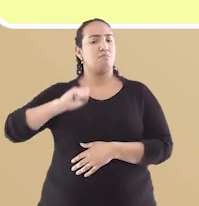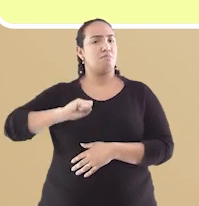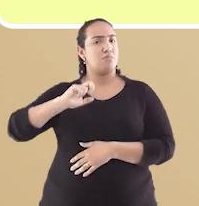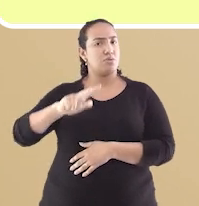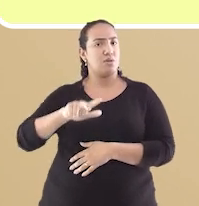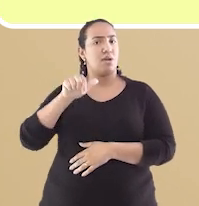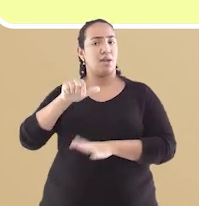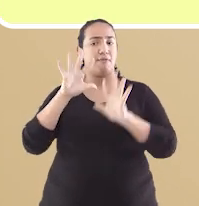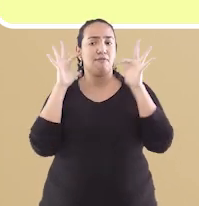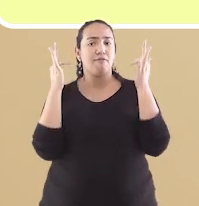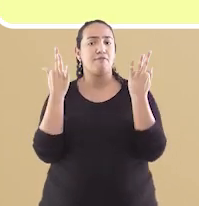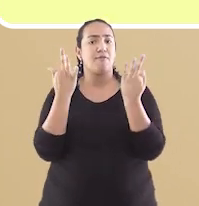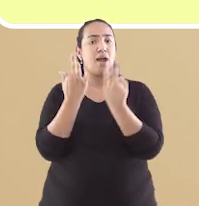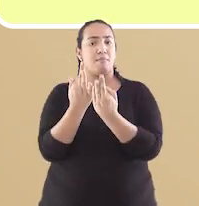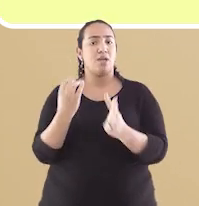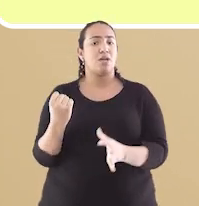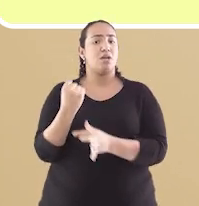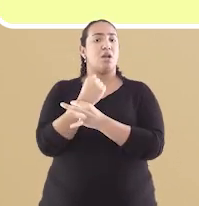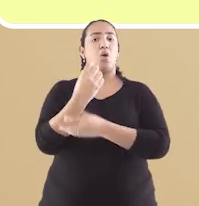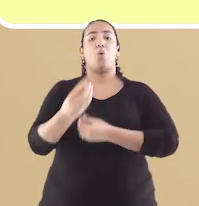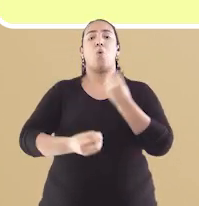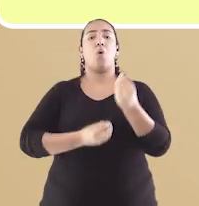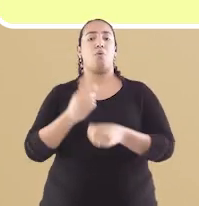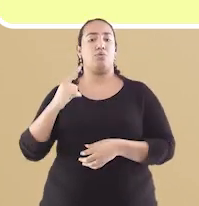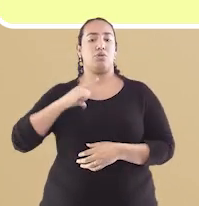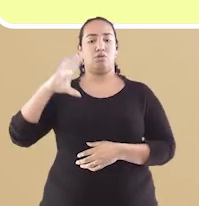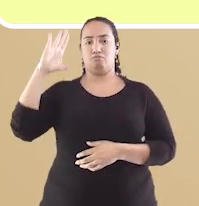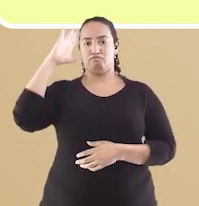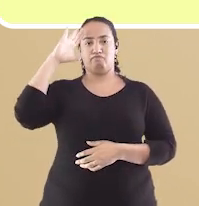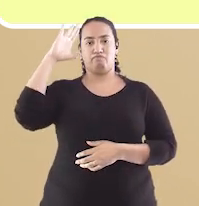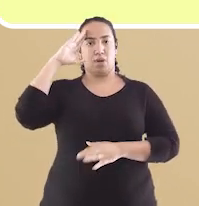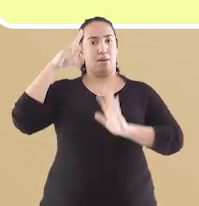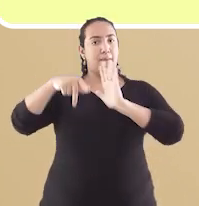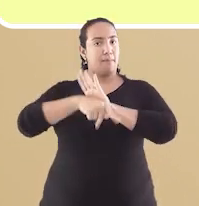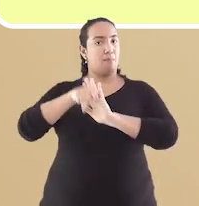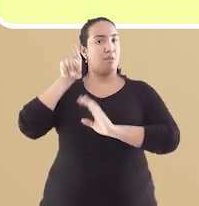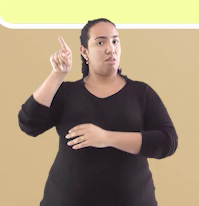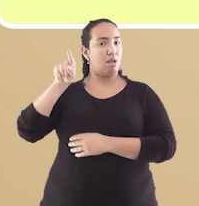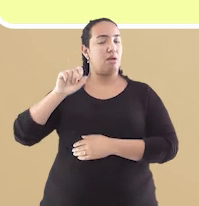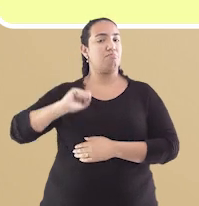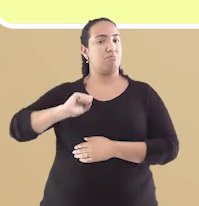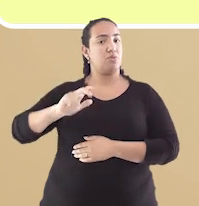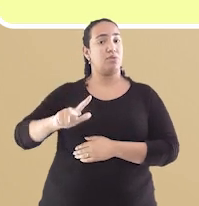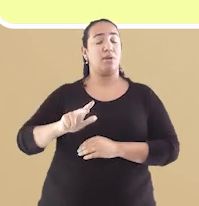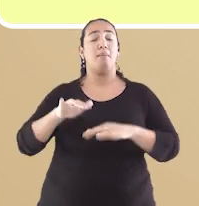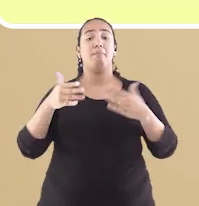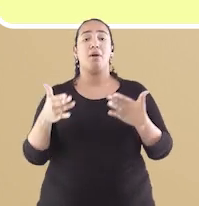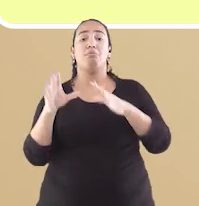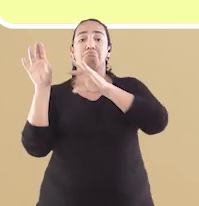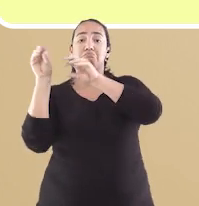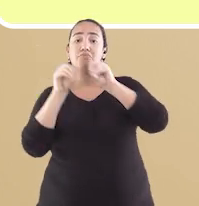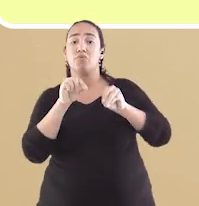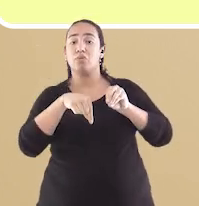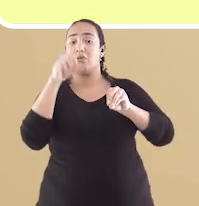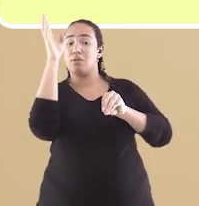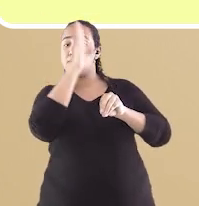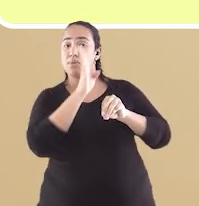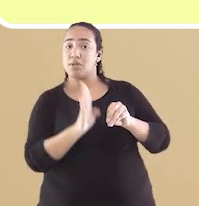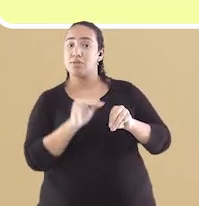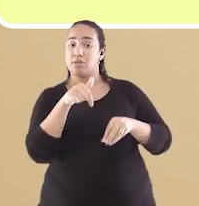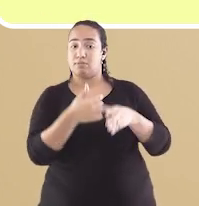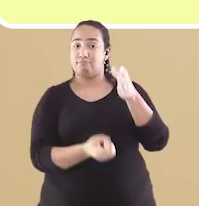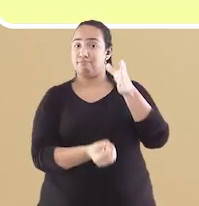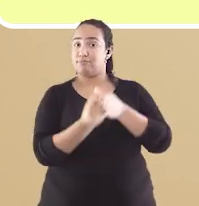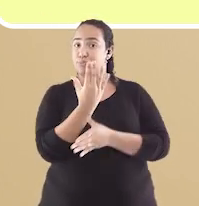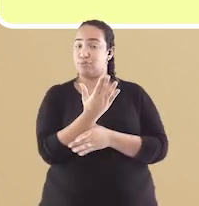segurança da família real era feita pela Guarda Real de Polícia de Lisboa. Assim que chegou ao Brasil, Dom João criou o braço